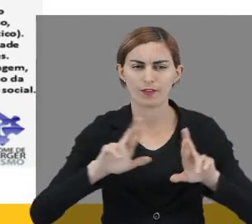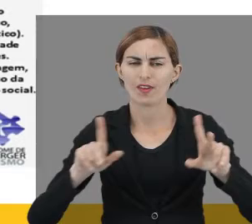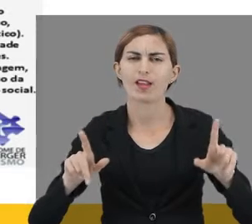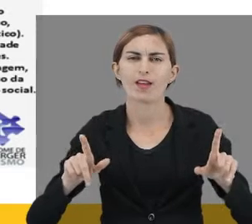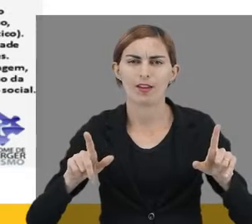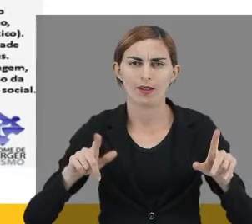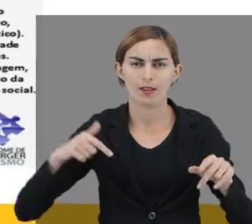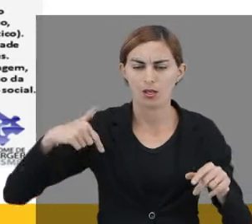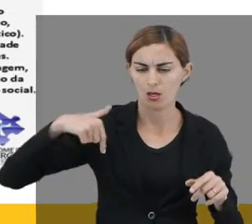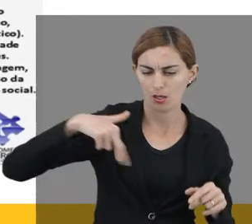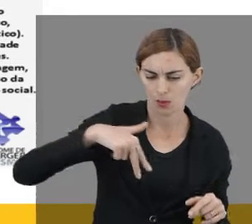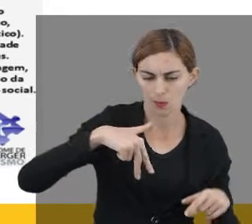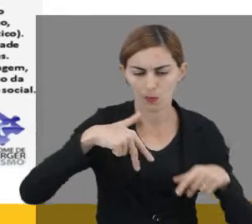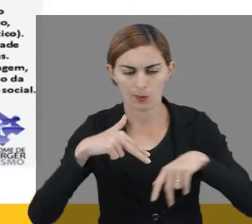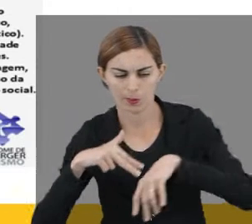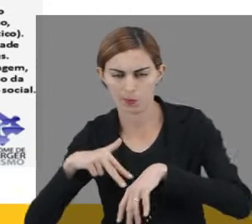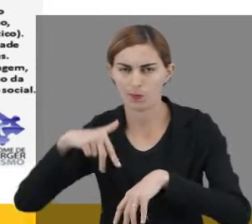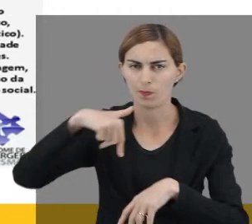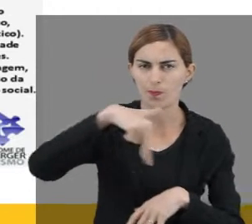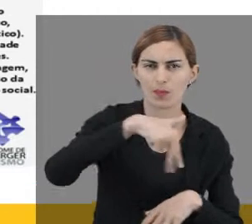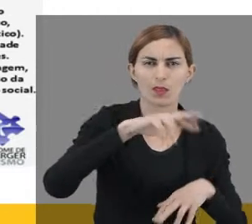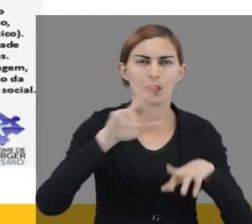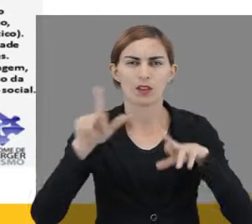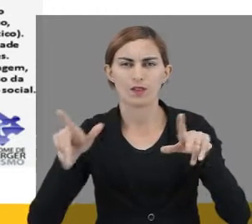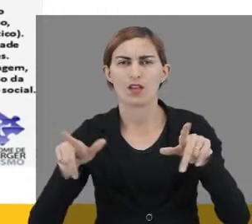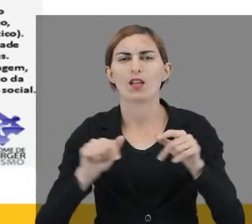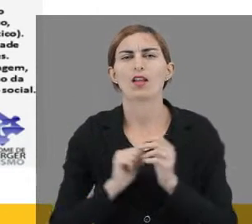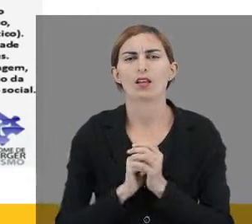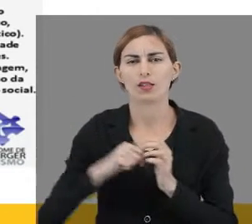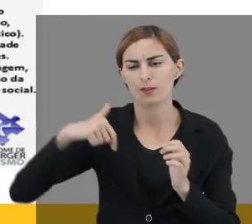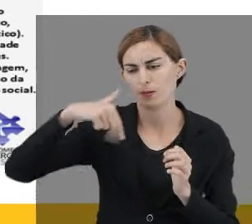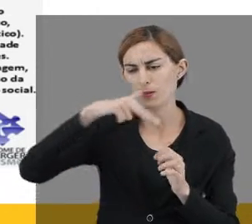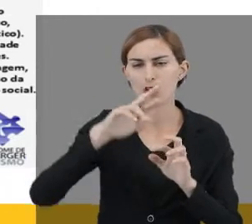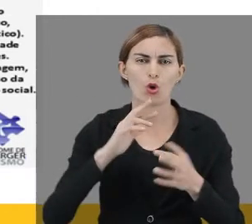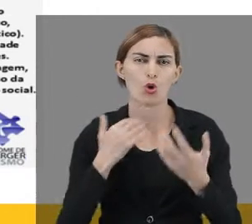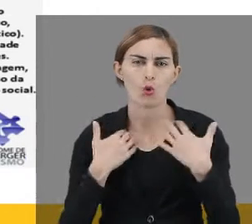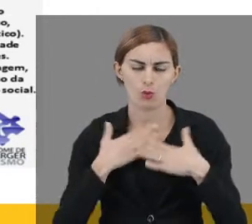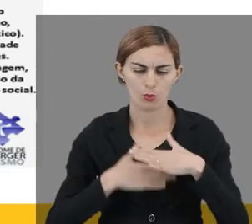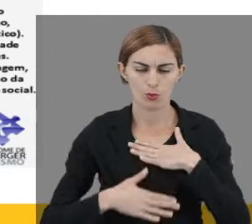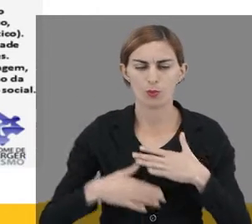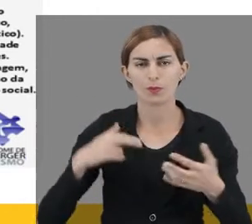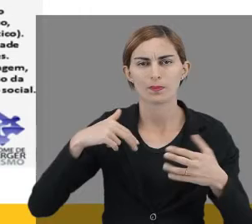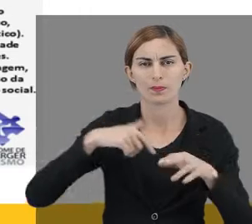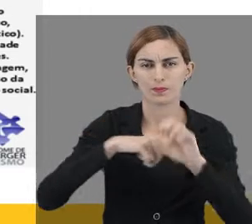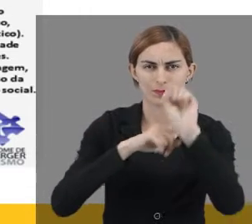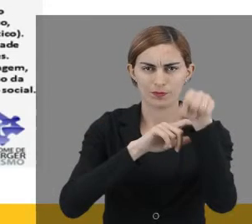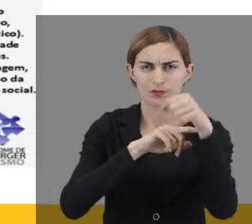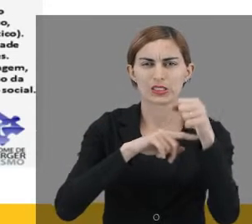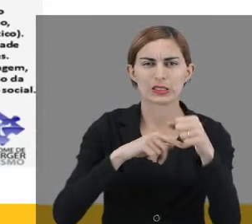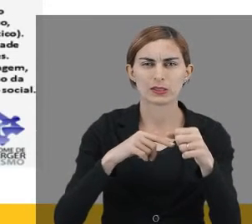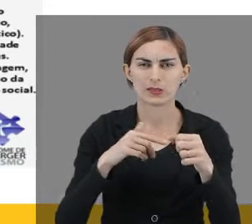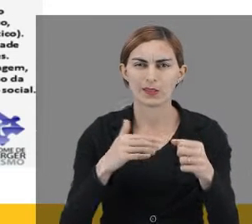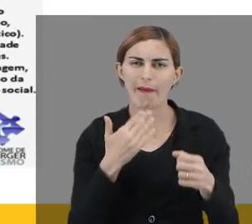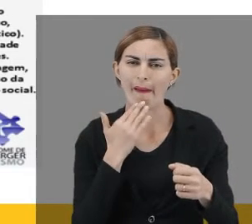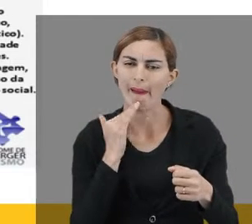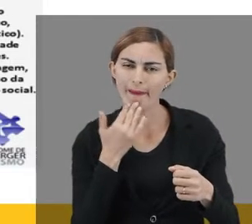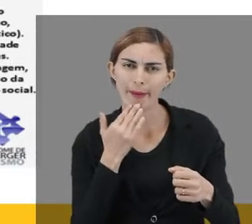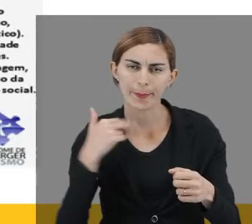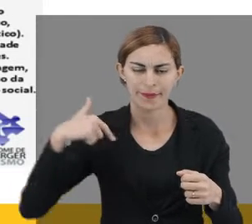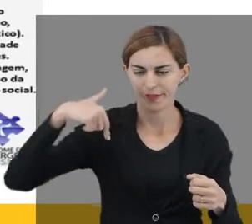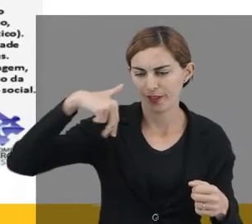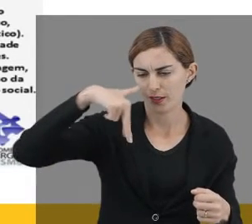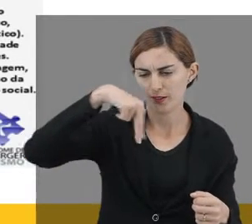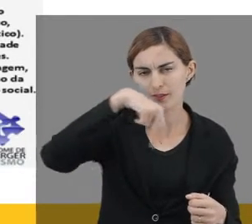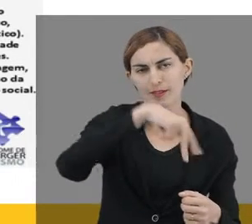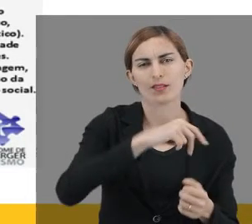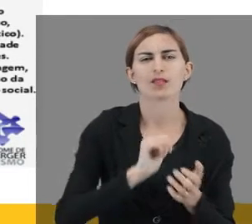peculiar. Às vezes elas andam na ponta dos pés. Essa marcha desse andar e essa coordenação motora é muito desregular na maioria das